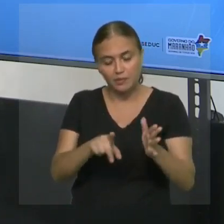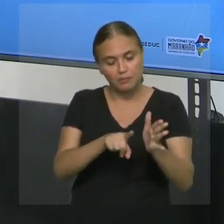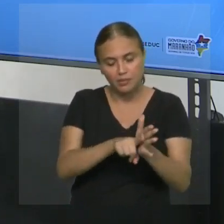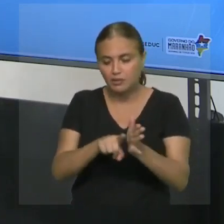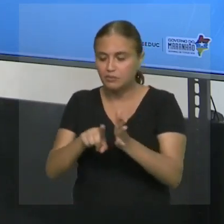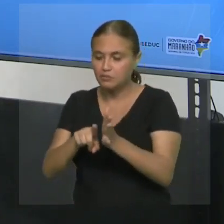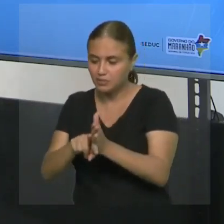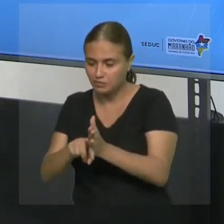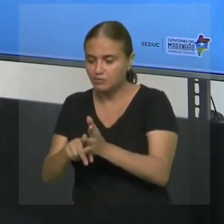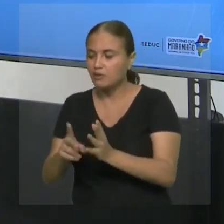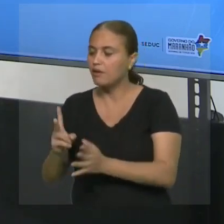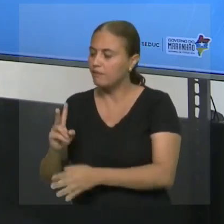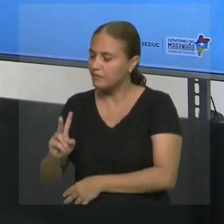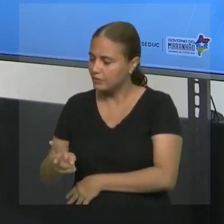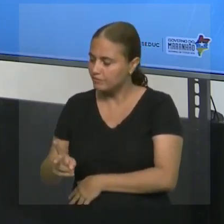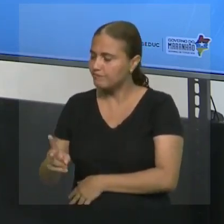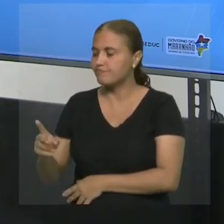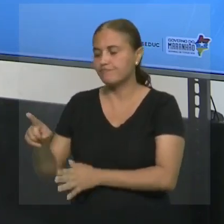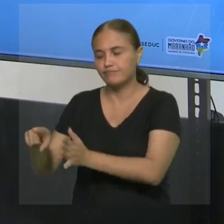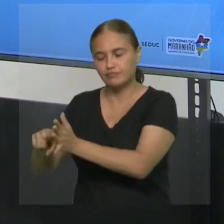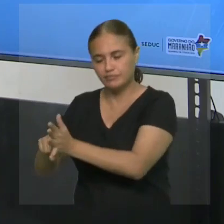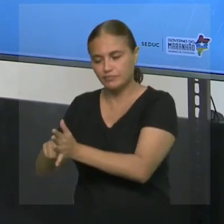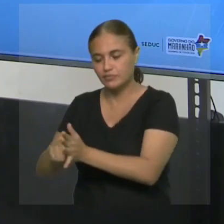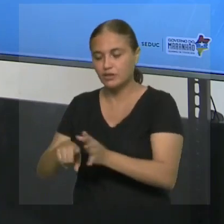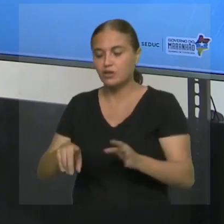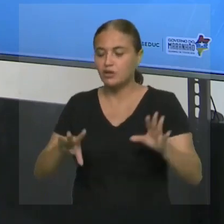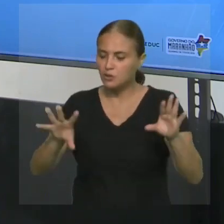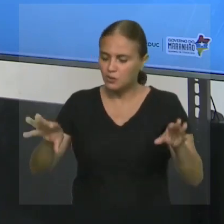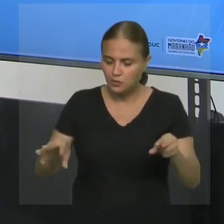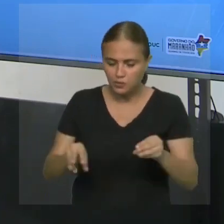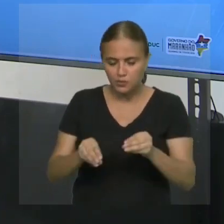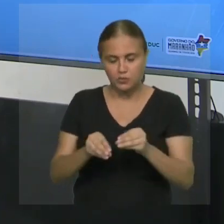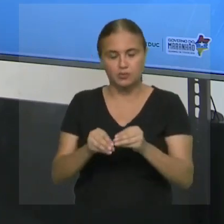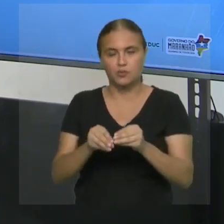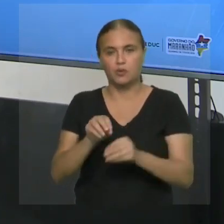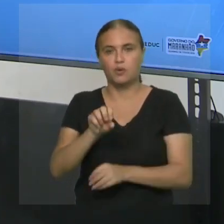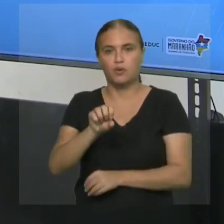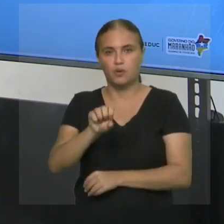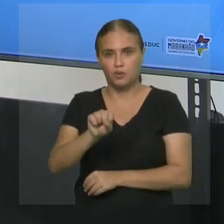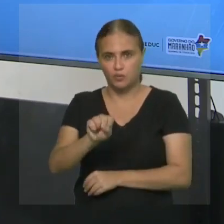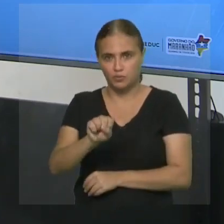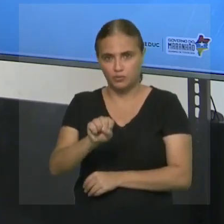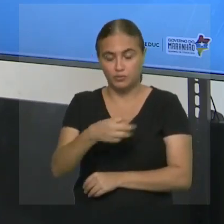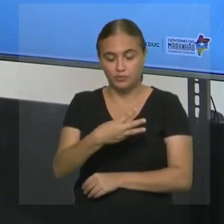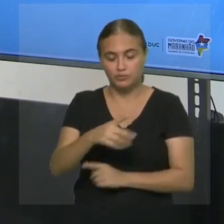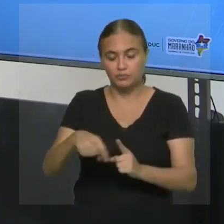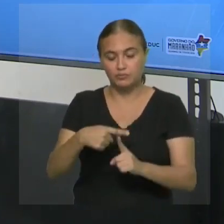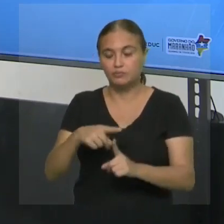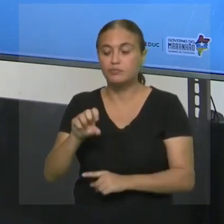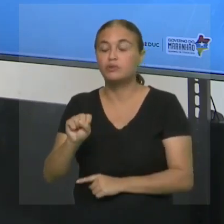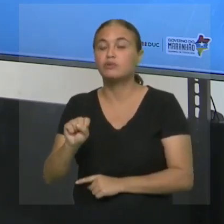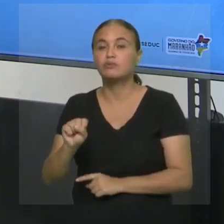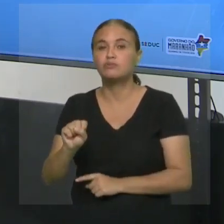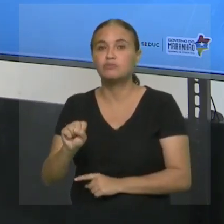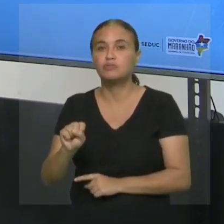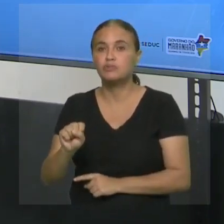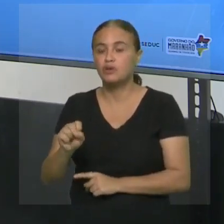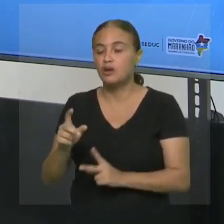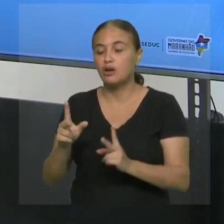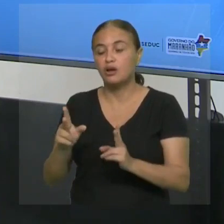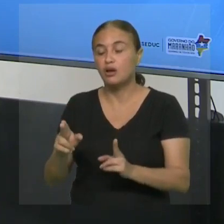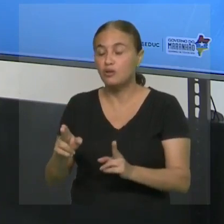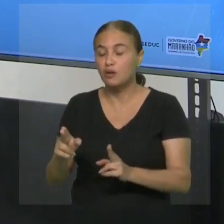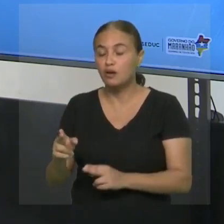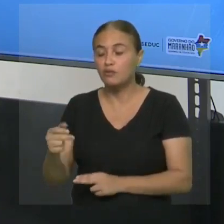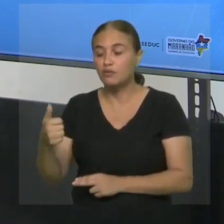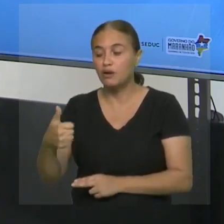Continua, menos. Eu somo os valores absolutos. Três, mais oito, onze. Então,